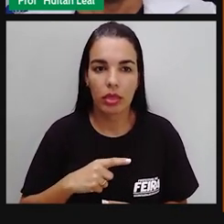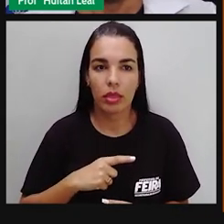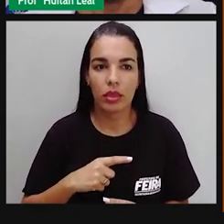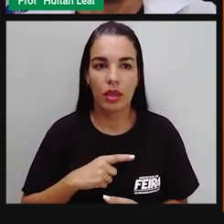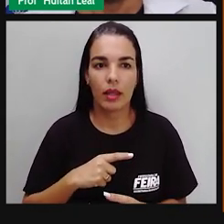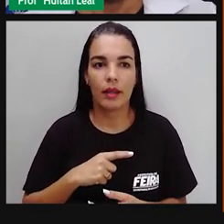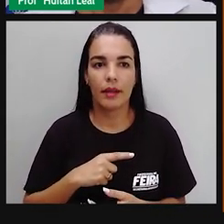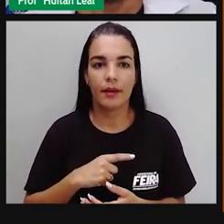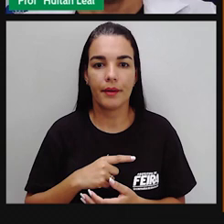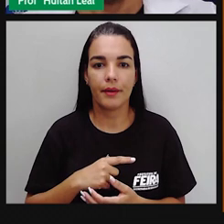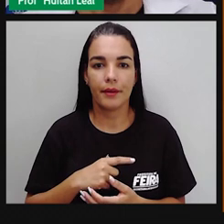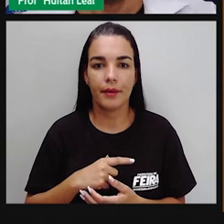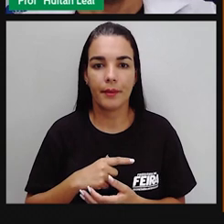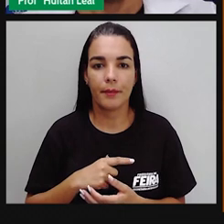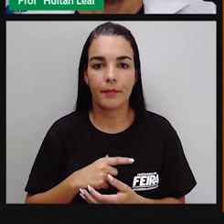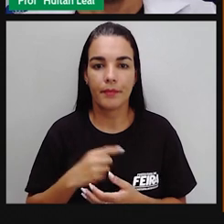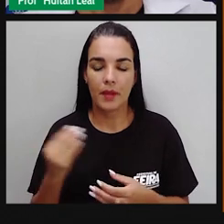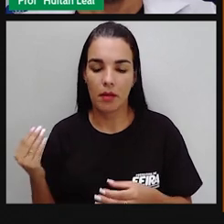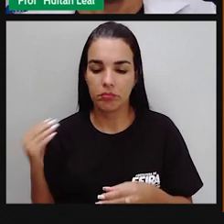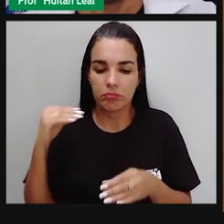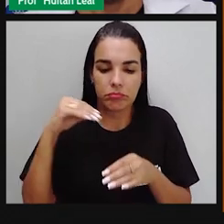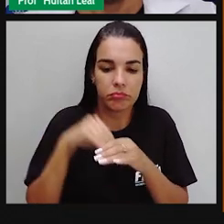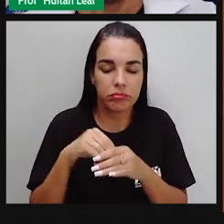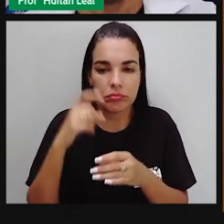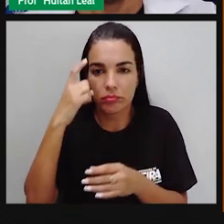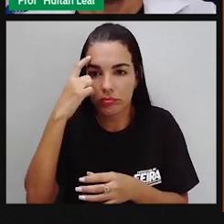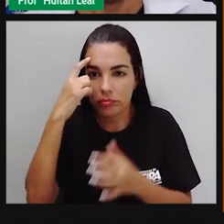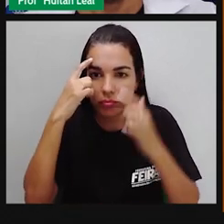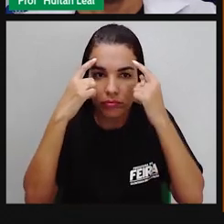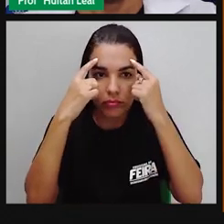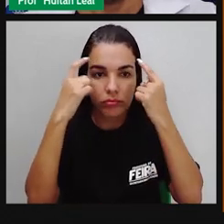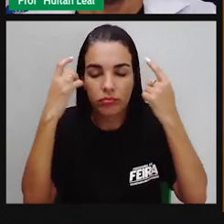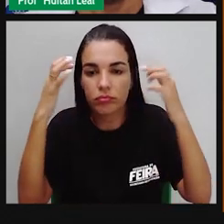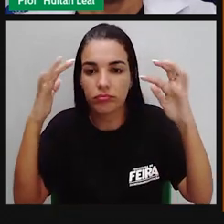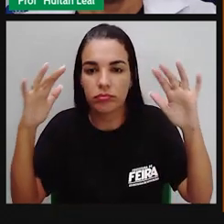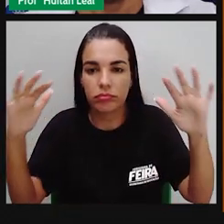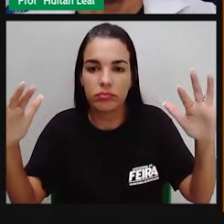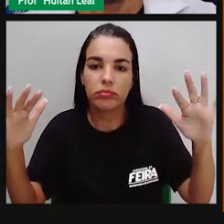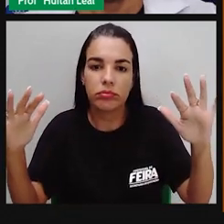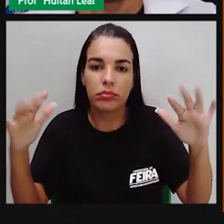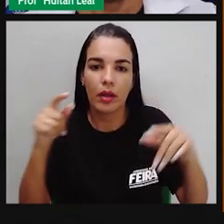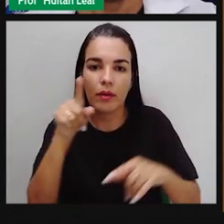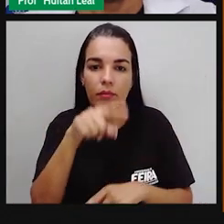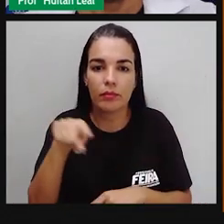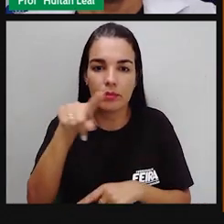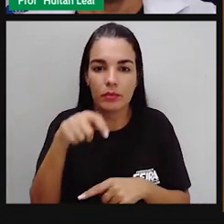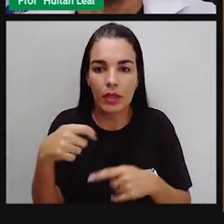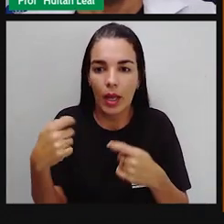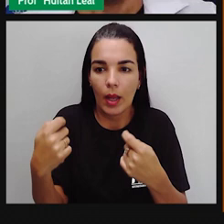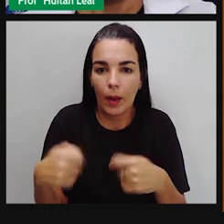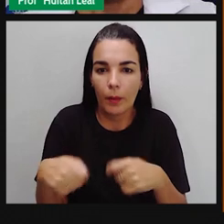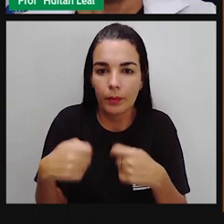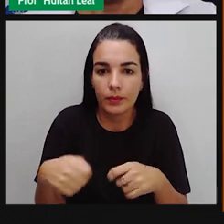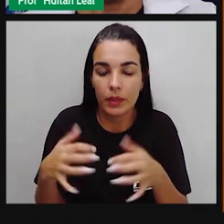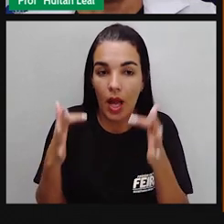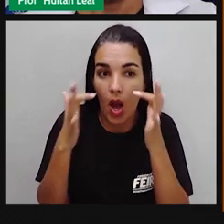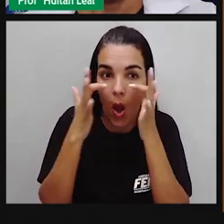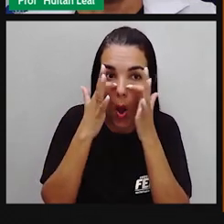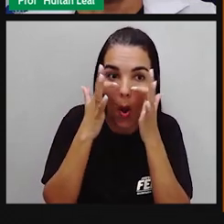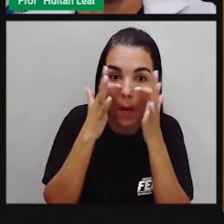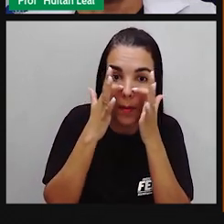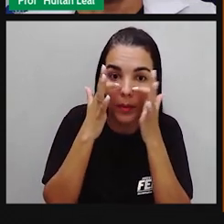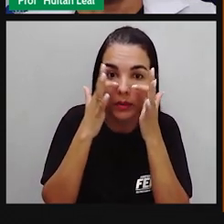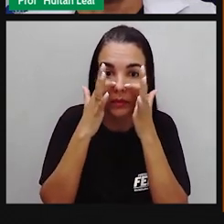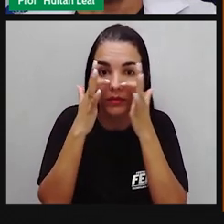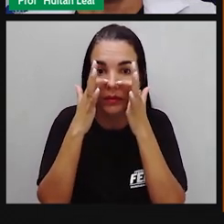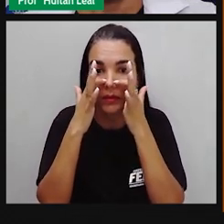incorporar a ideia, internalizar a ideia de que vocês precisam observar e estudar